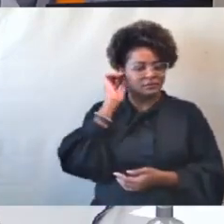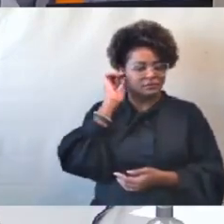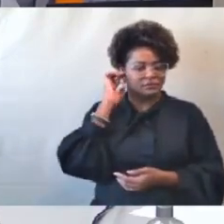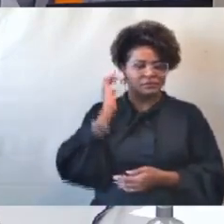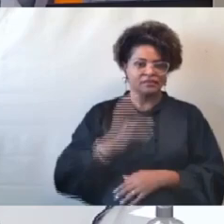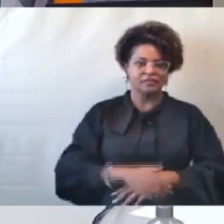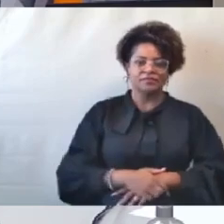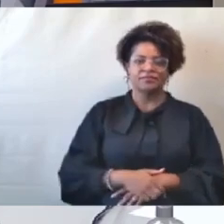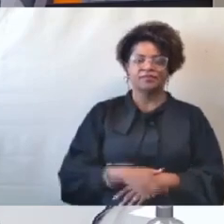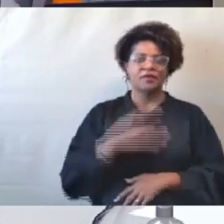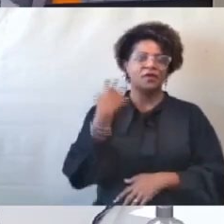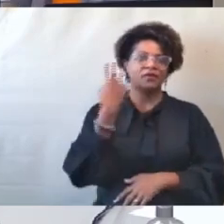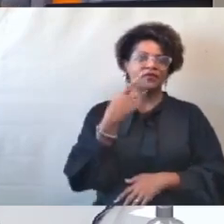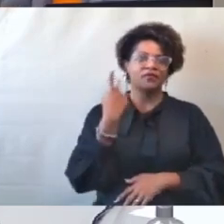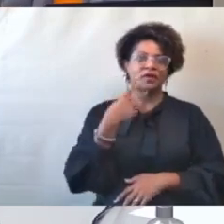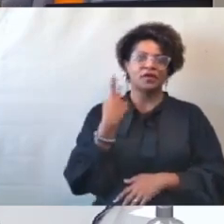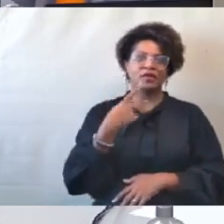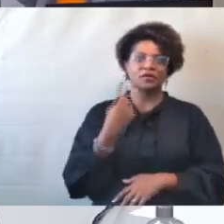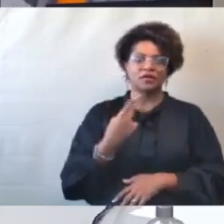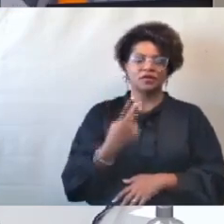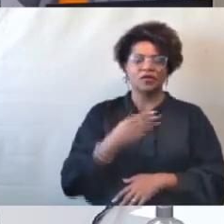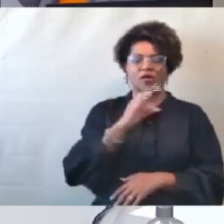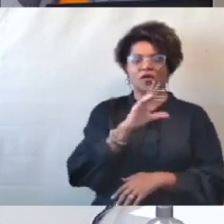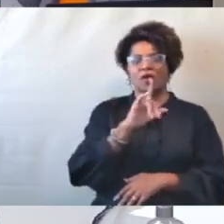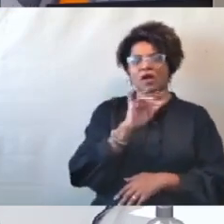Vereador Cleiton Xavier.